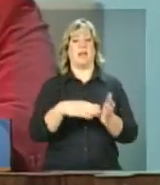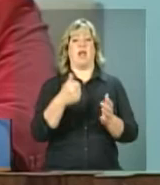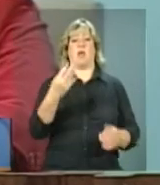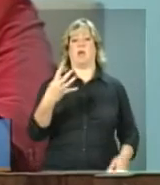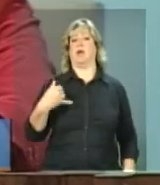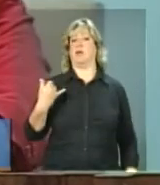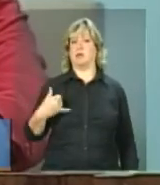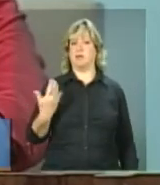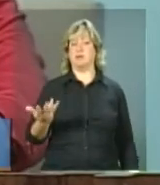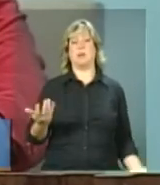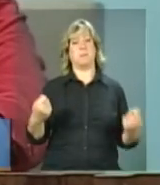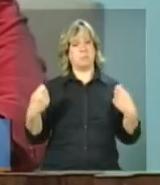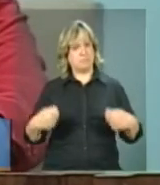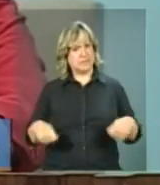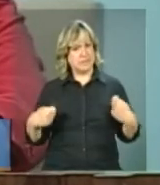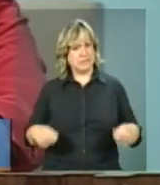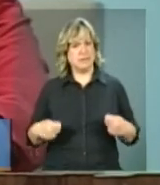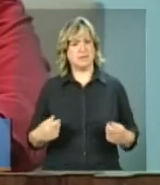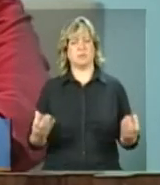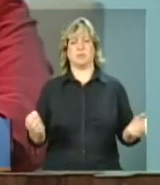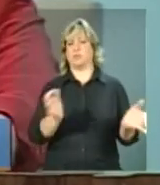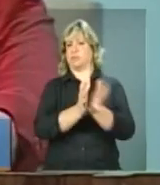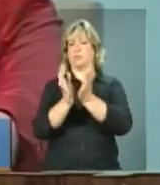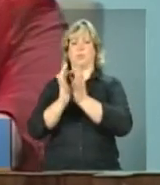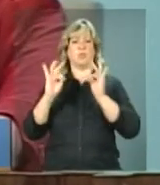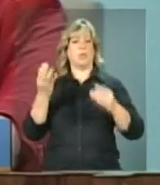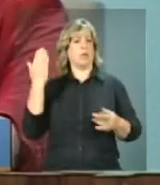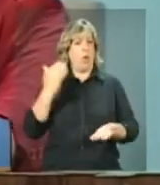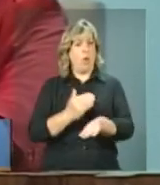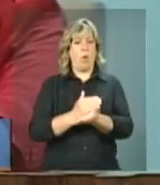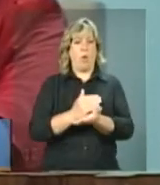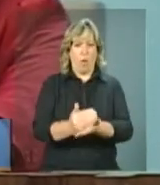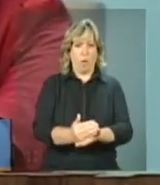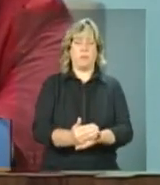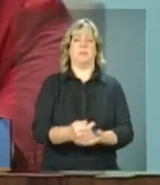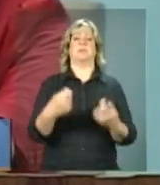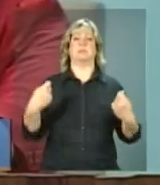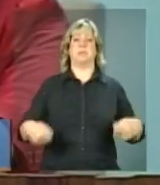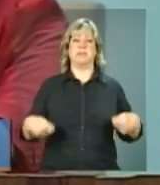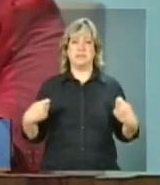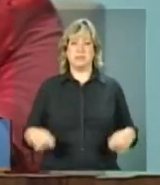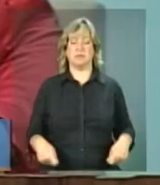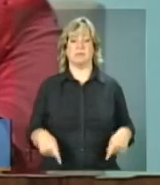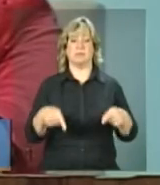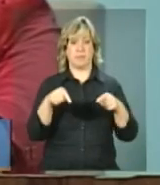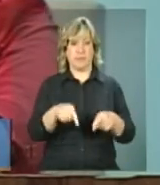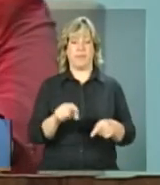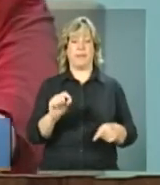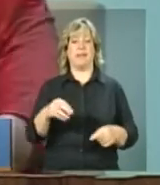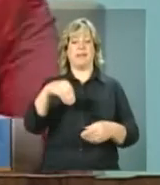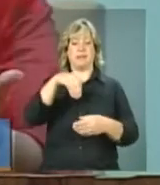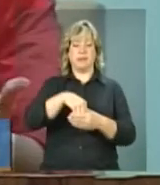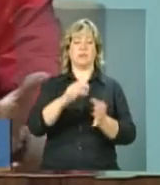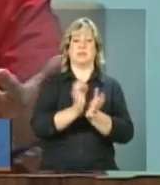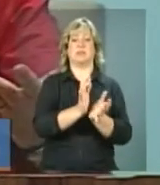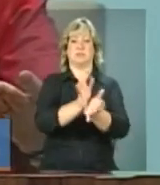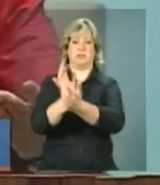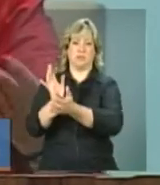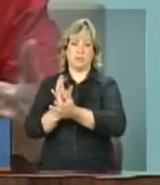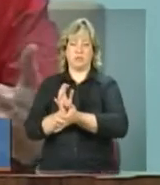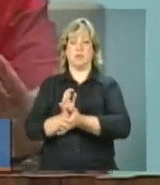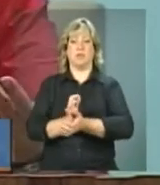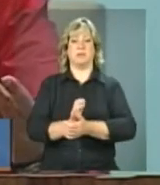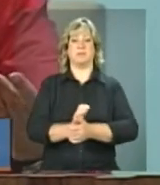intersetorial desde o início. É disso que se trata na intersetorialidade. Em termos